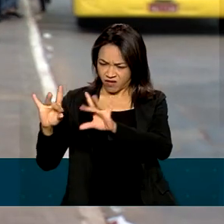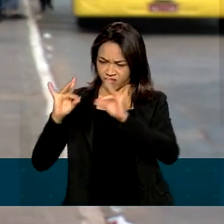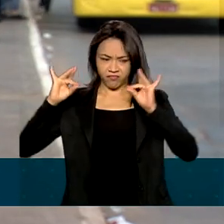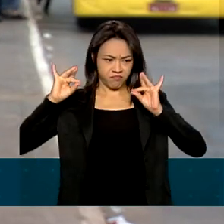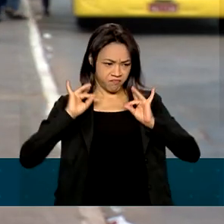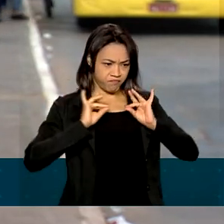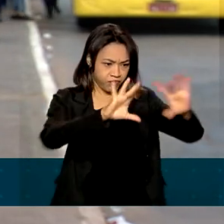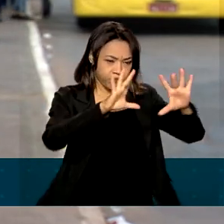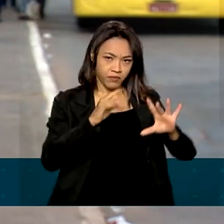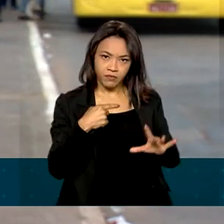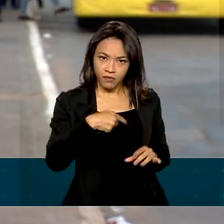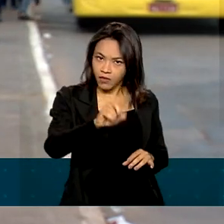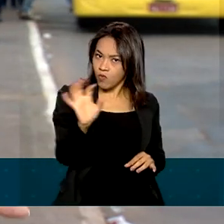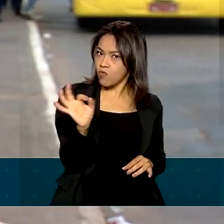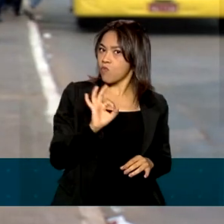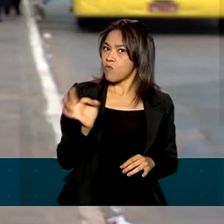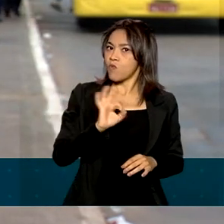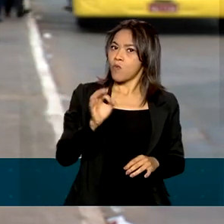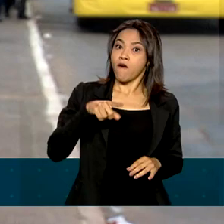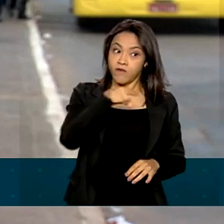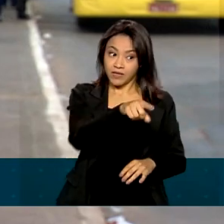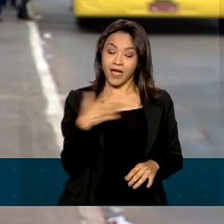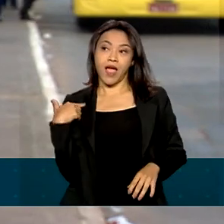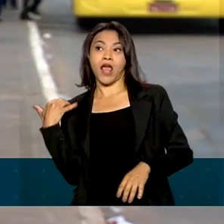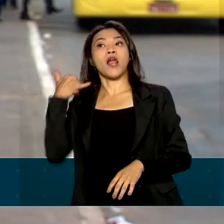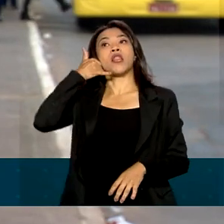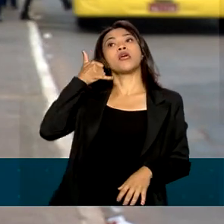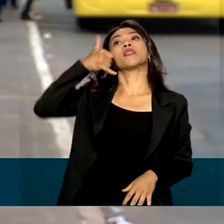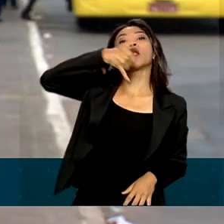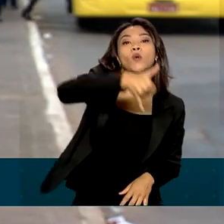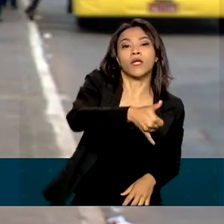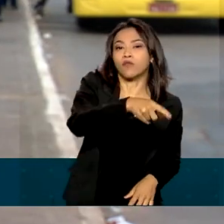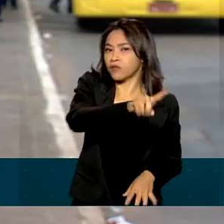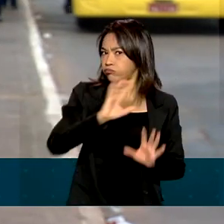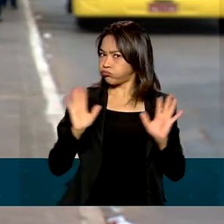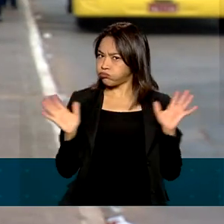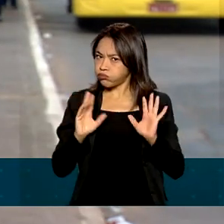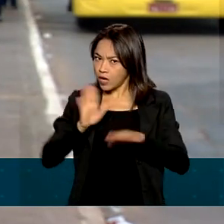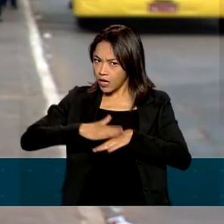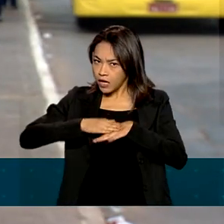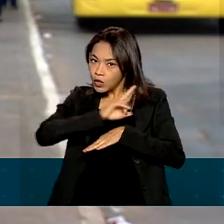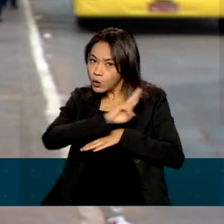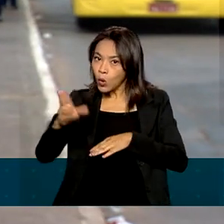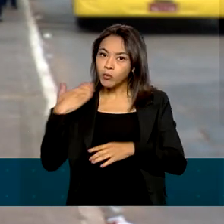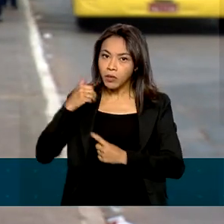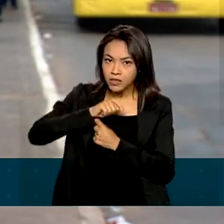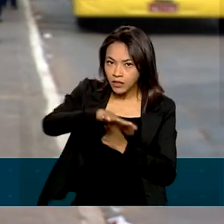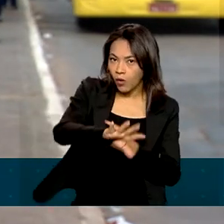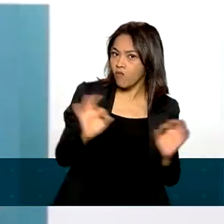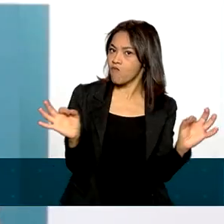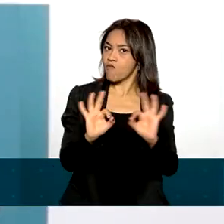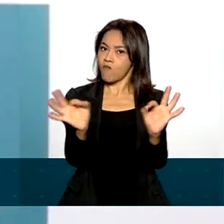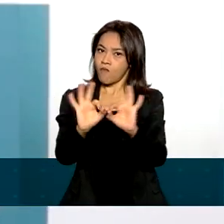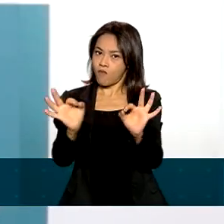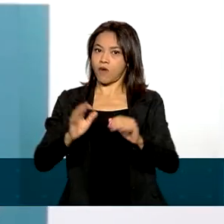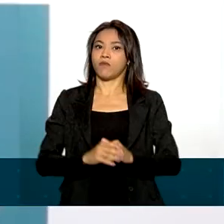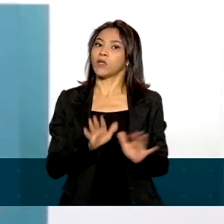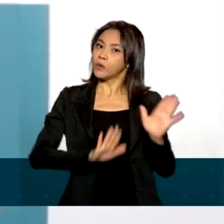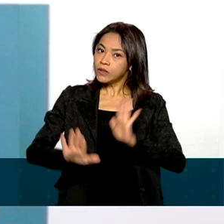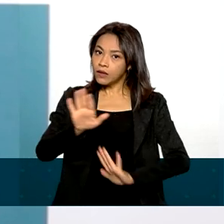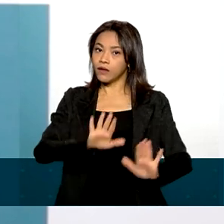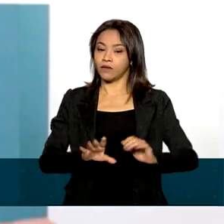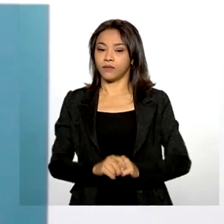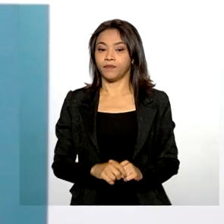ninguém está autorizado a entrar em contato com você em nome do Banco Central ou do sistema Valores a Receber. Estão rolando por aí